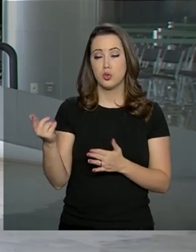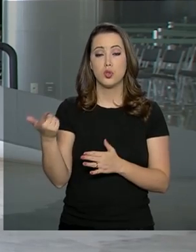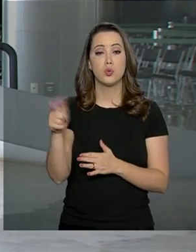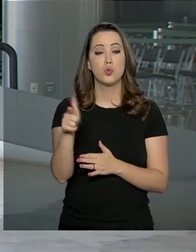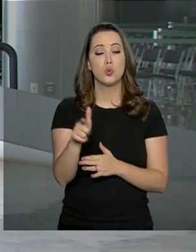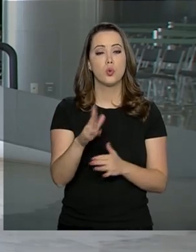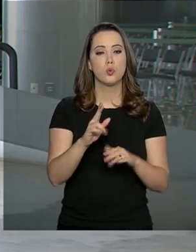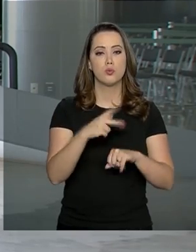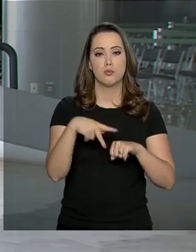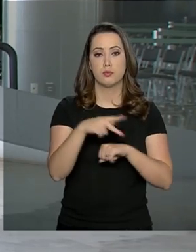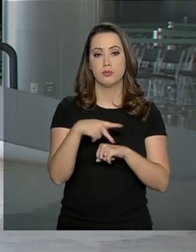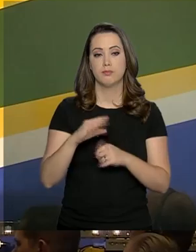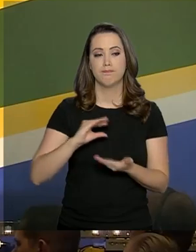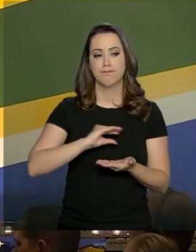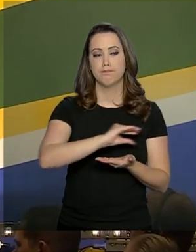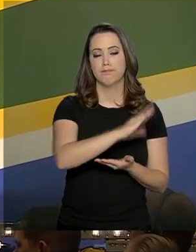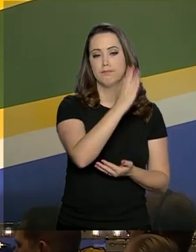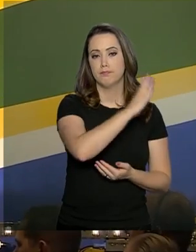do exterior.